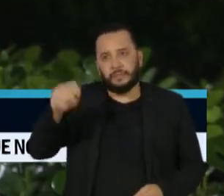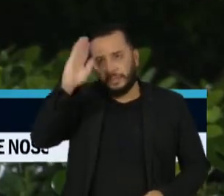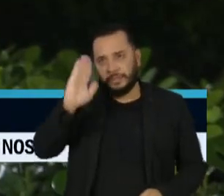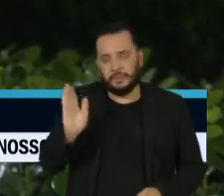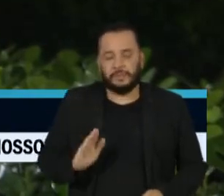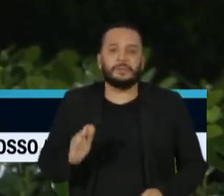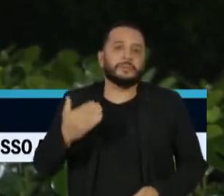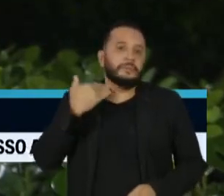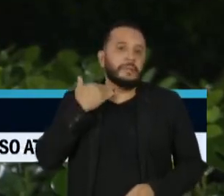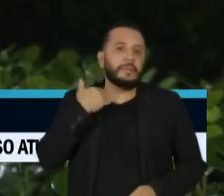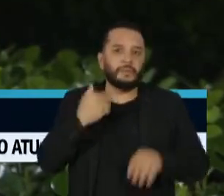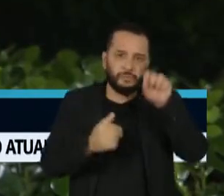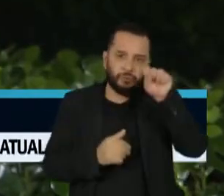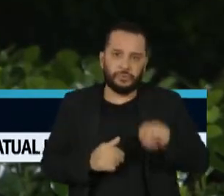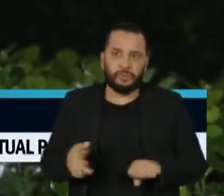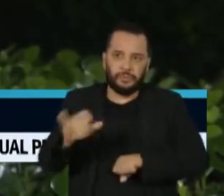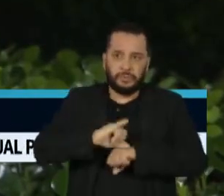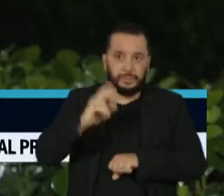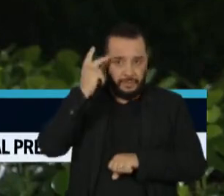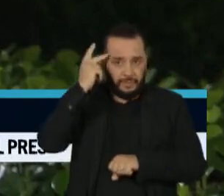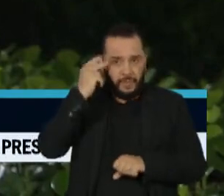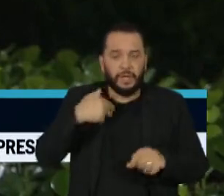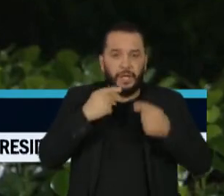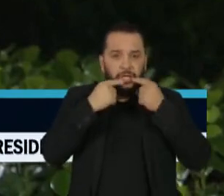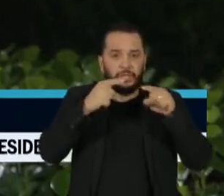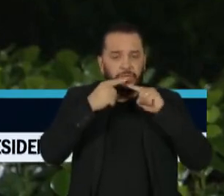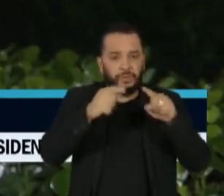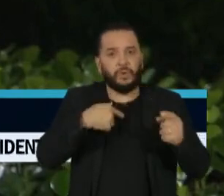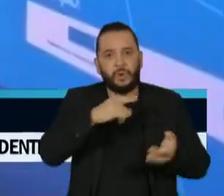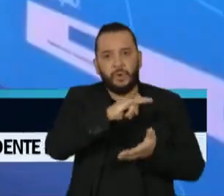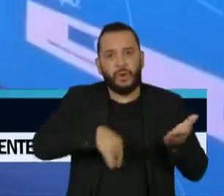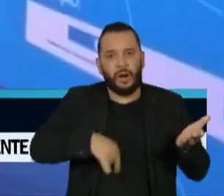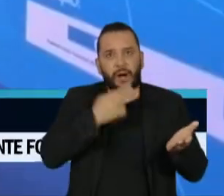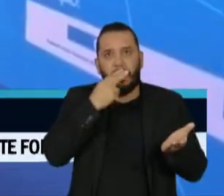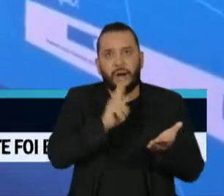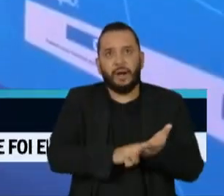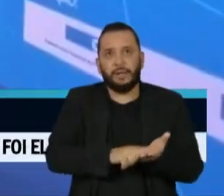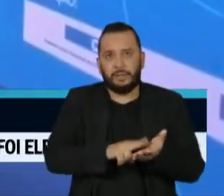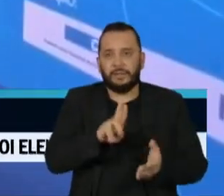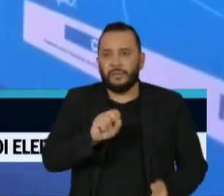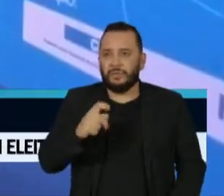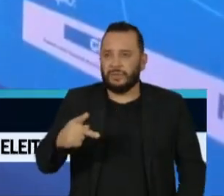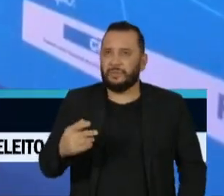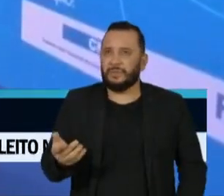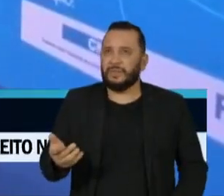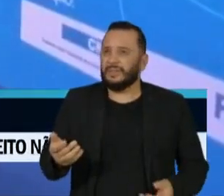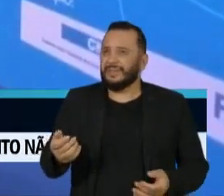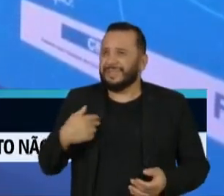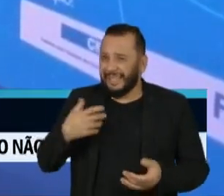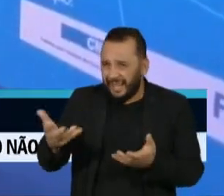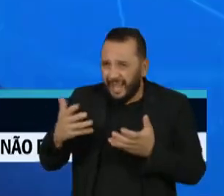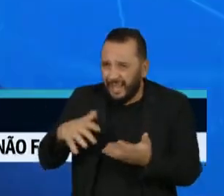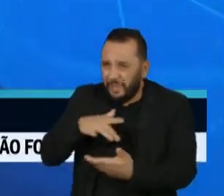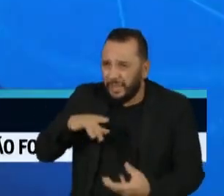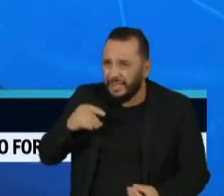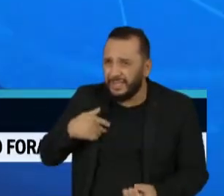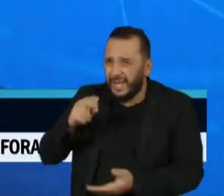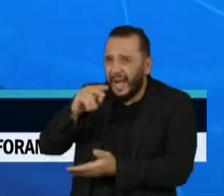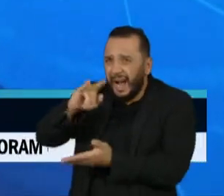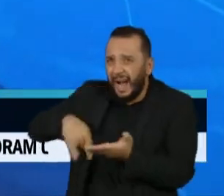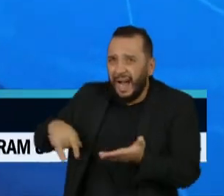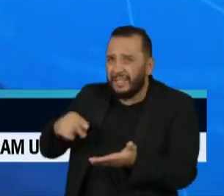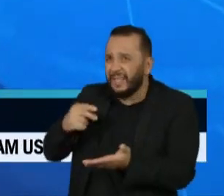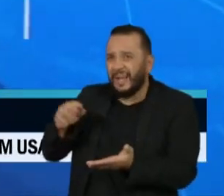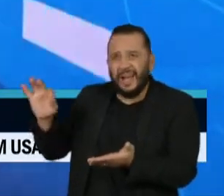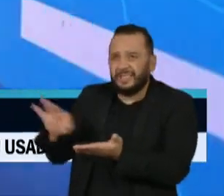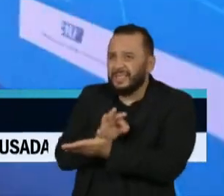Ele voltou a criticar a carta pró-democracia, elaborada pela USP. Quem quer ser democrata? Tem que assinar cartinha, não. Todo mundo, se